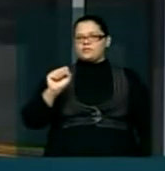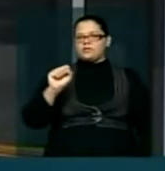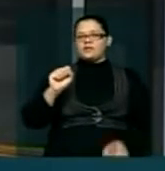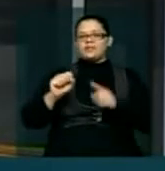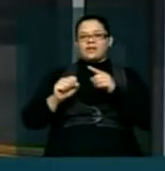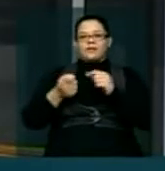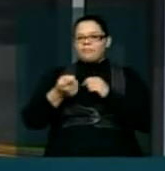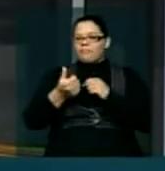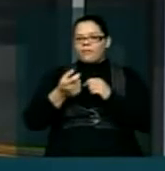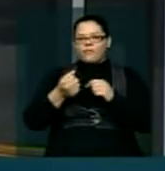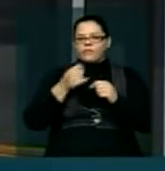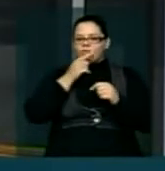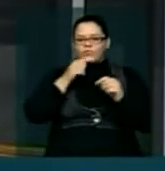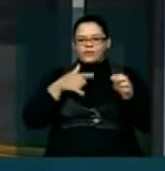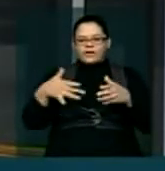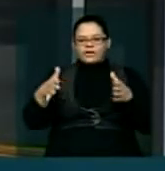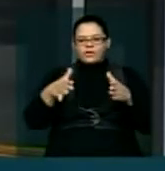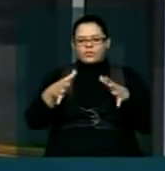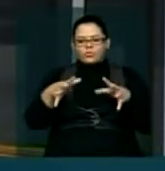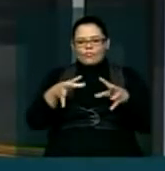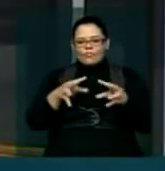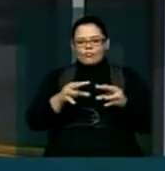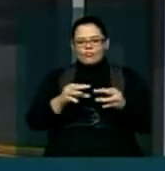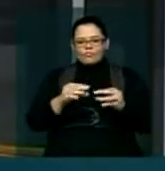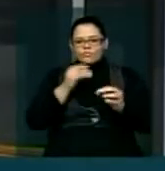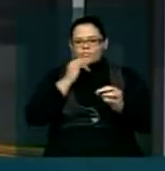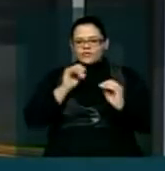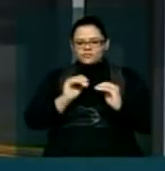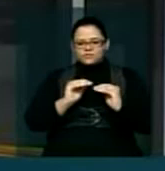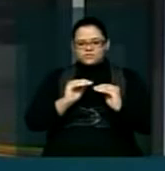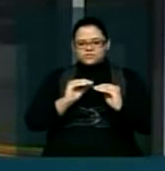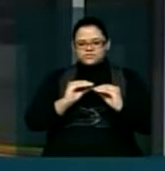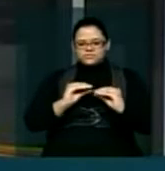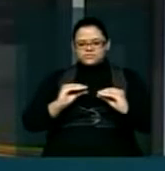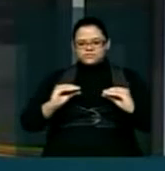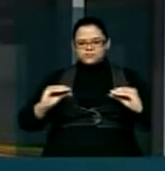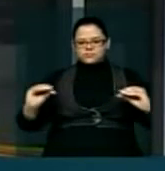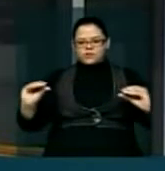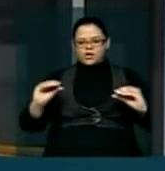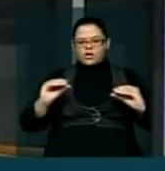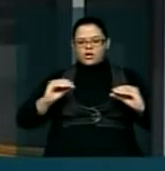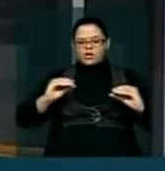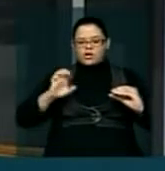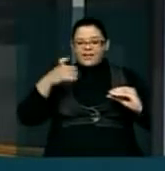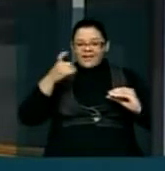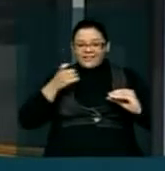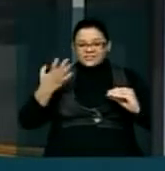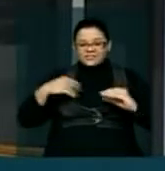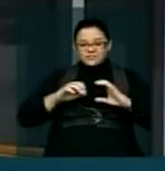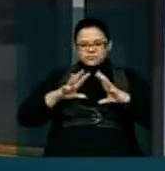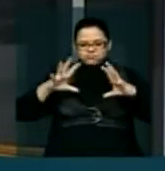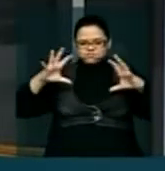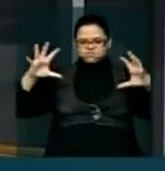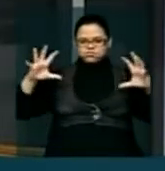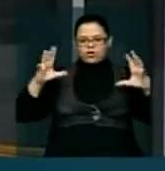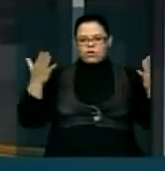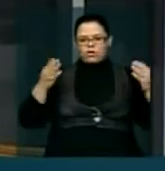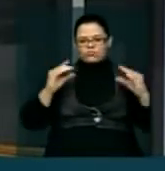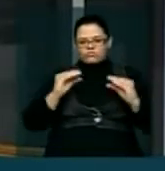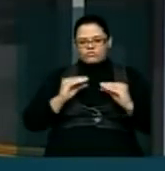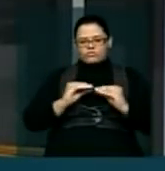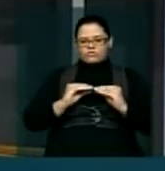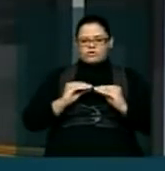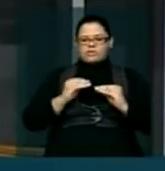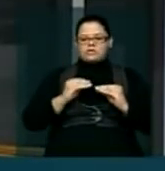40% da sua capacidade. Em todo o estado da Paraíba, há mais de 20 açudes com menos de 15% do seu